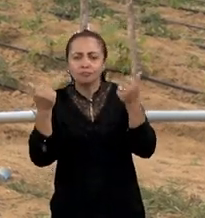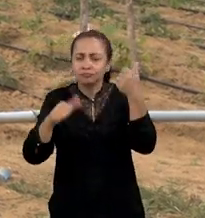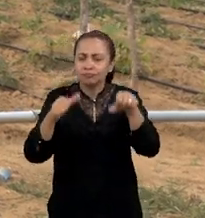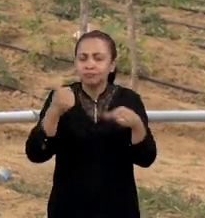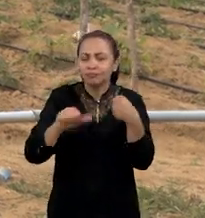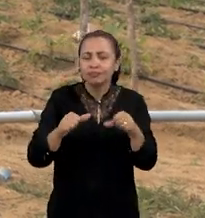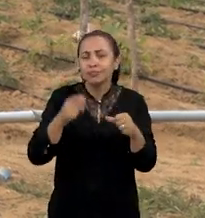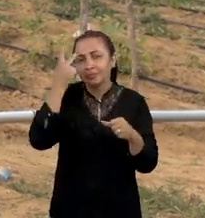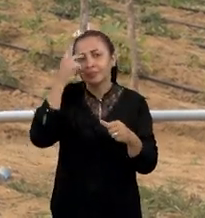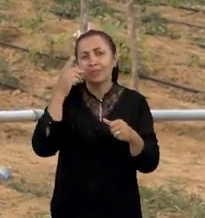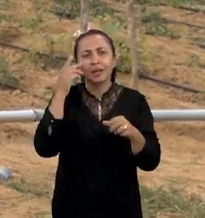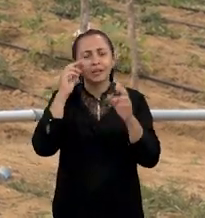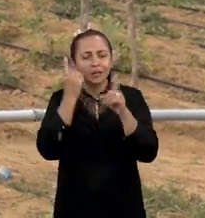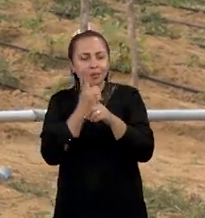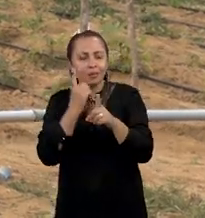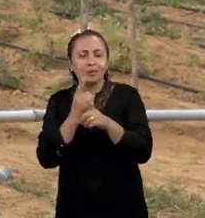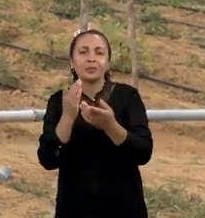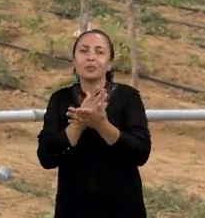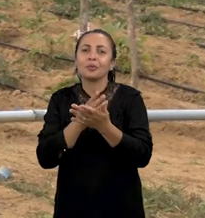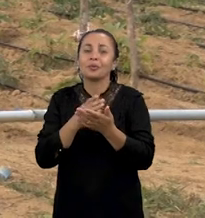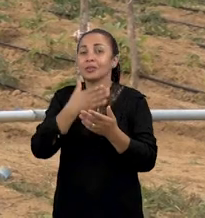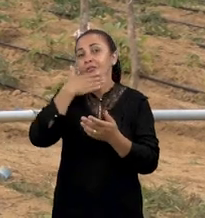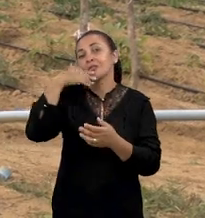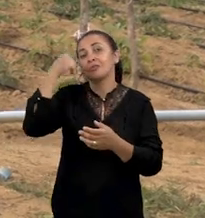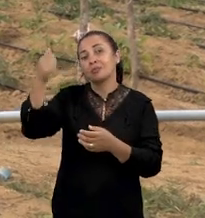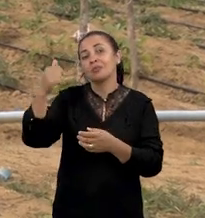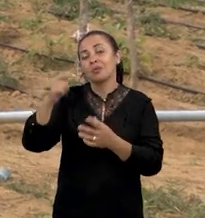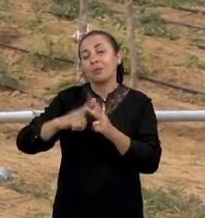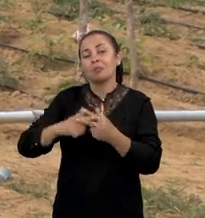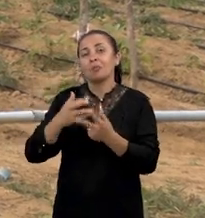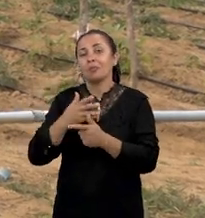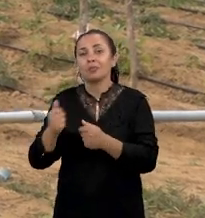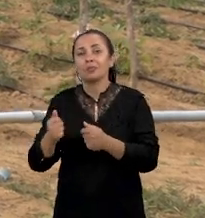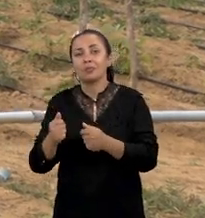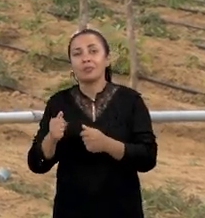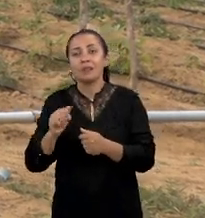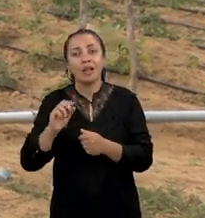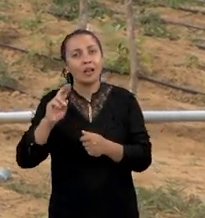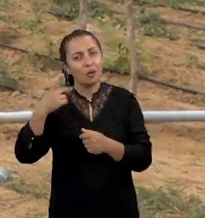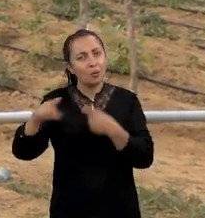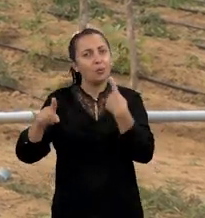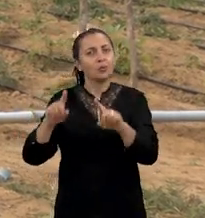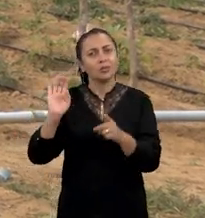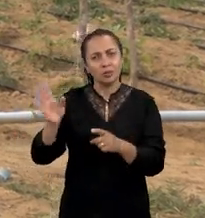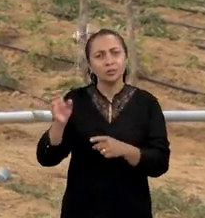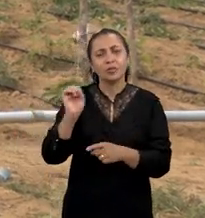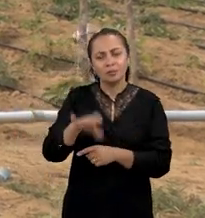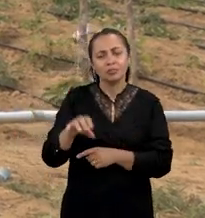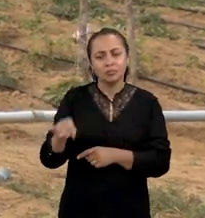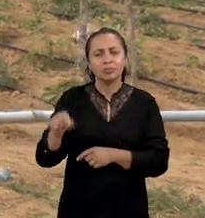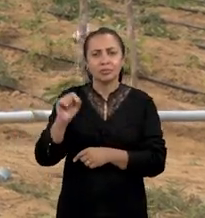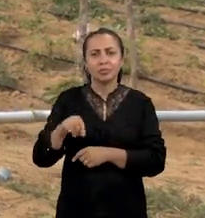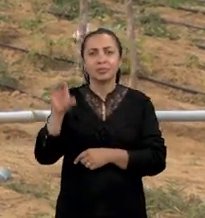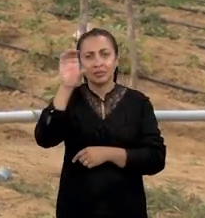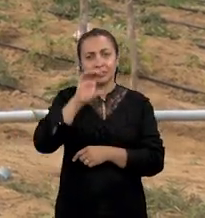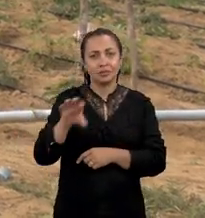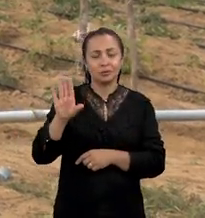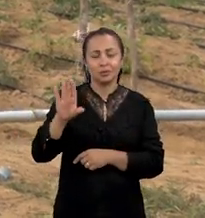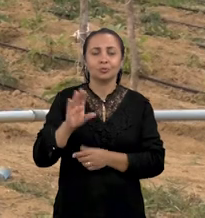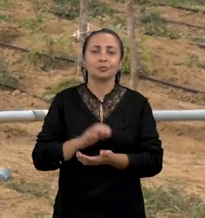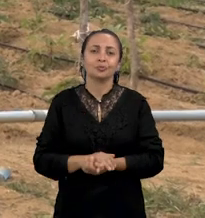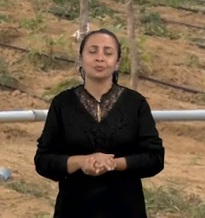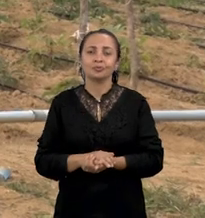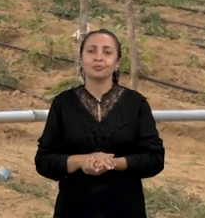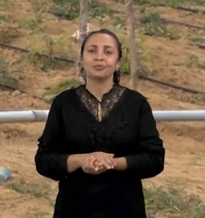tentativa de encontrar algum deles aí que seja superior em produção às variedades que já são cultivadas na nossa região pelos